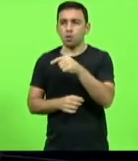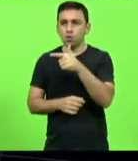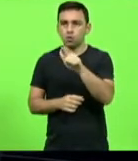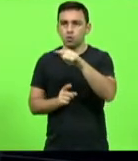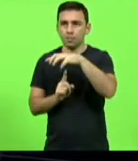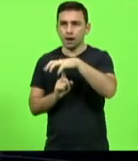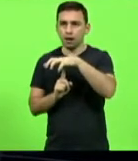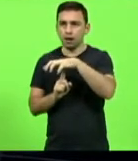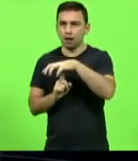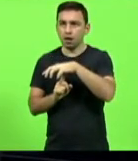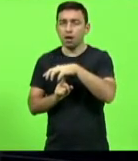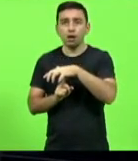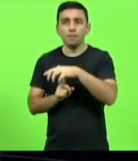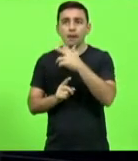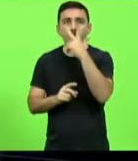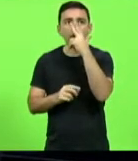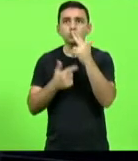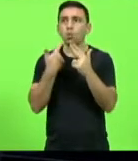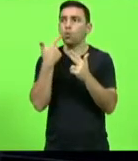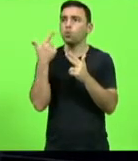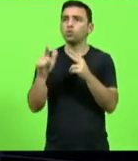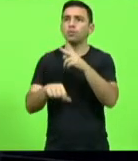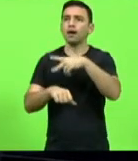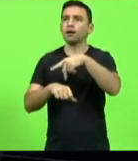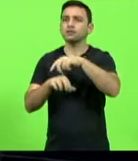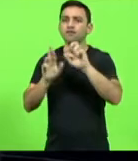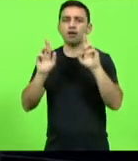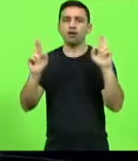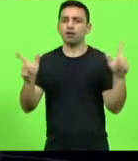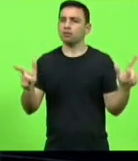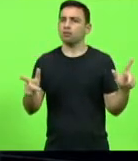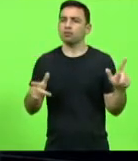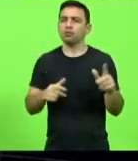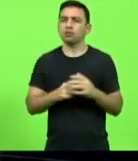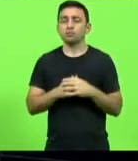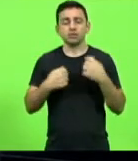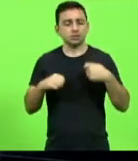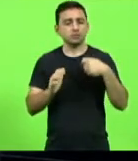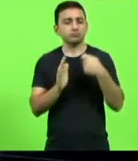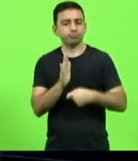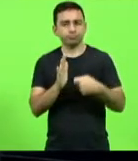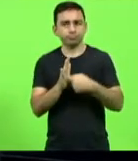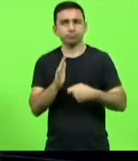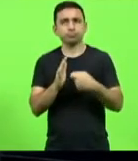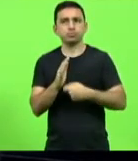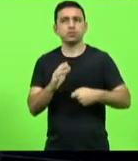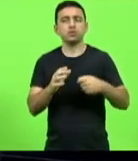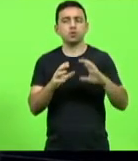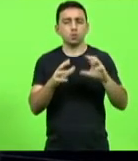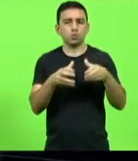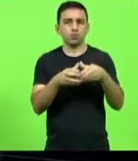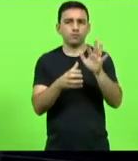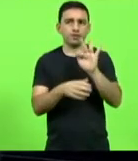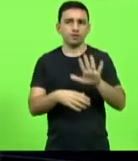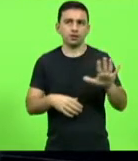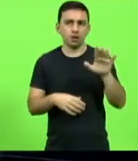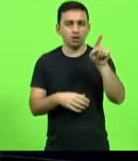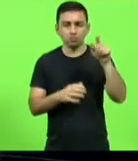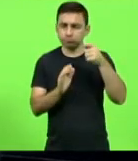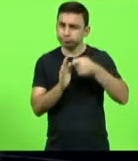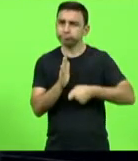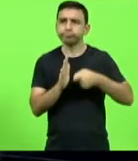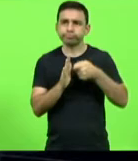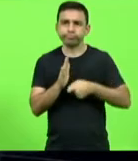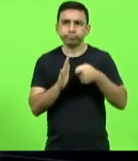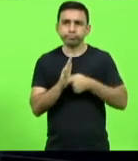que que acontece eu acho que realmente é hora da gente cobrar também da nossa bancada federal que eles briguem por